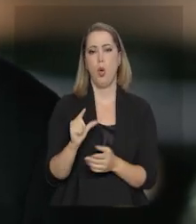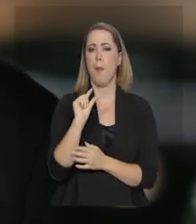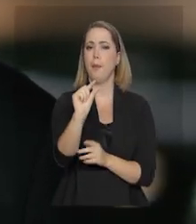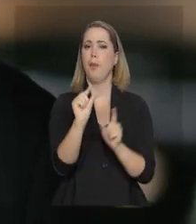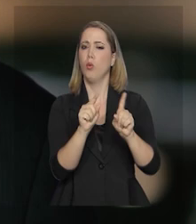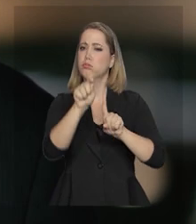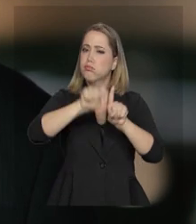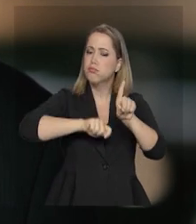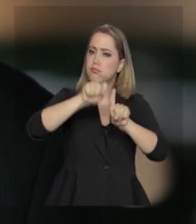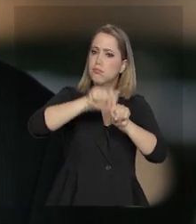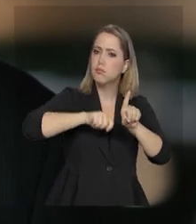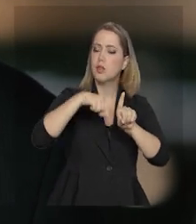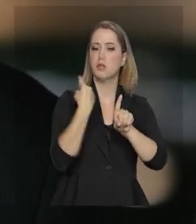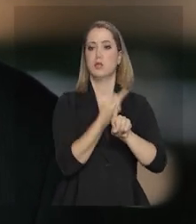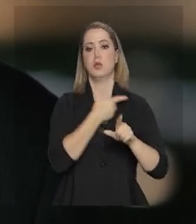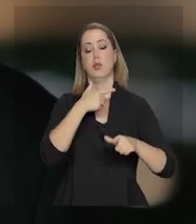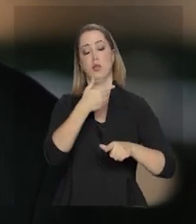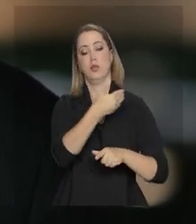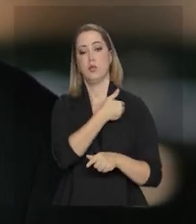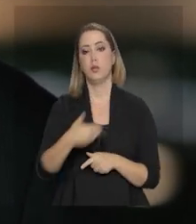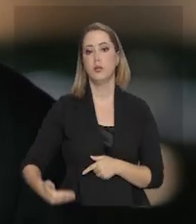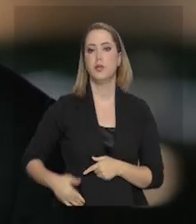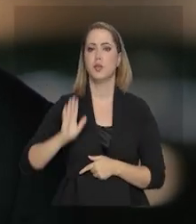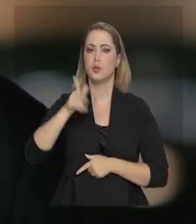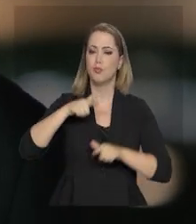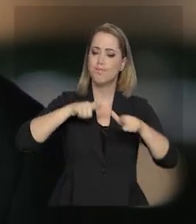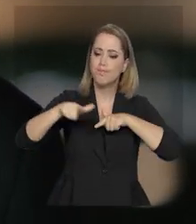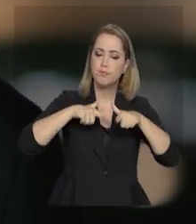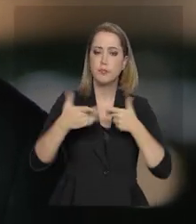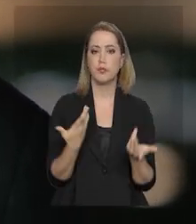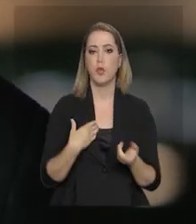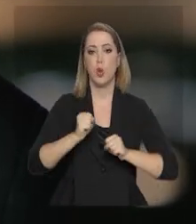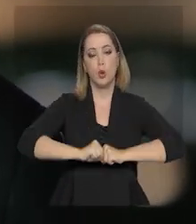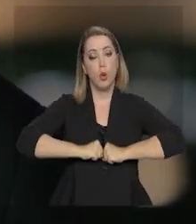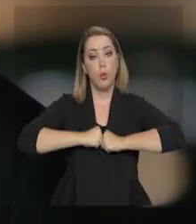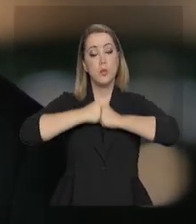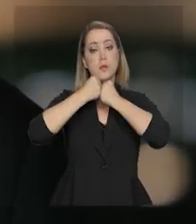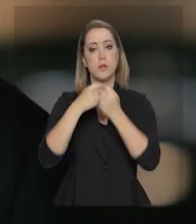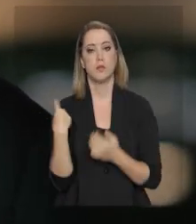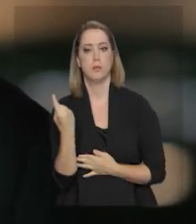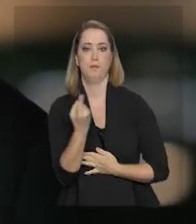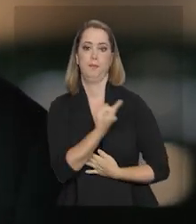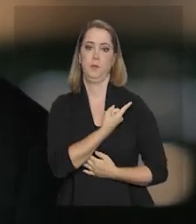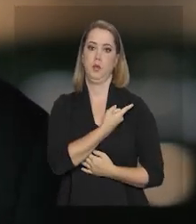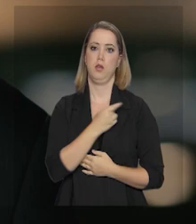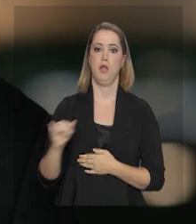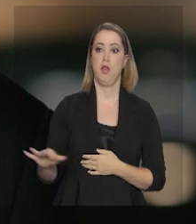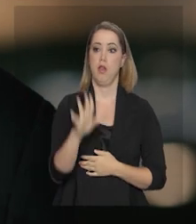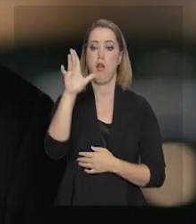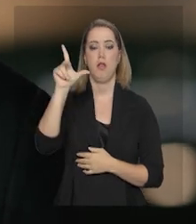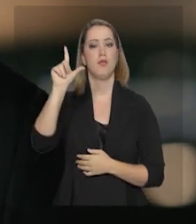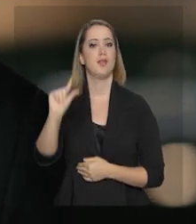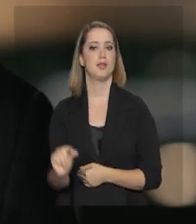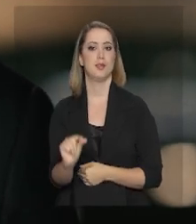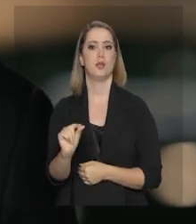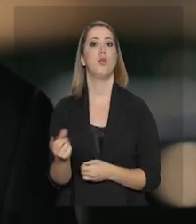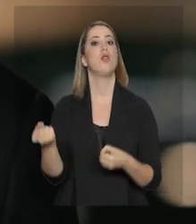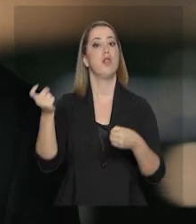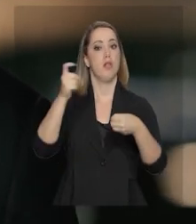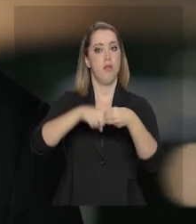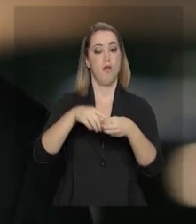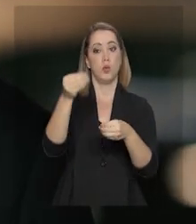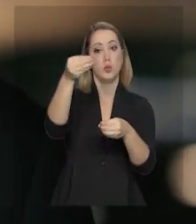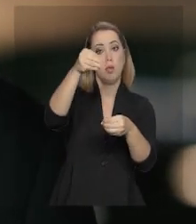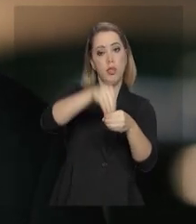Nesses poucos meses do nosso governo, muito já foi feito. Com os esforços que fizemos, a inflação caiu